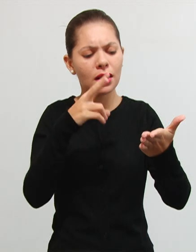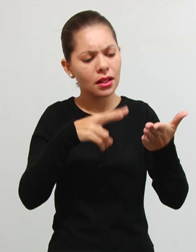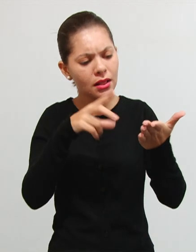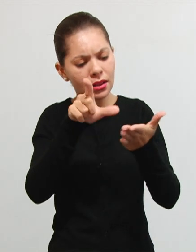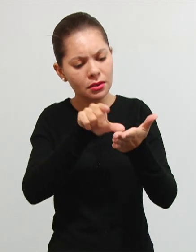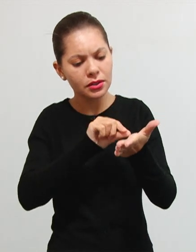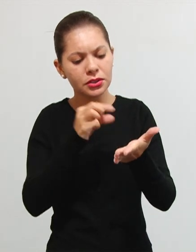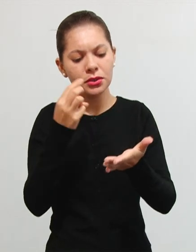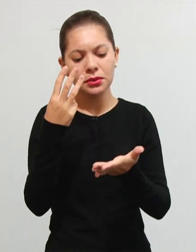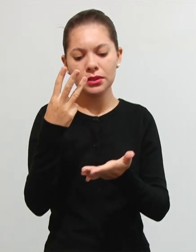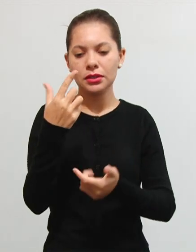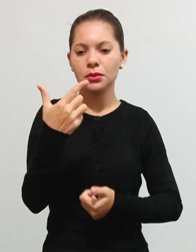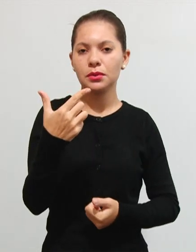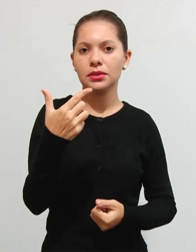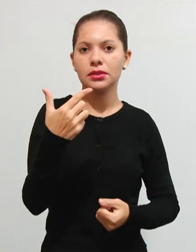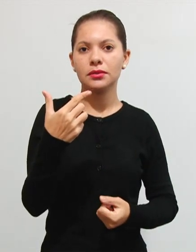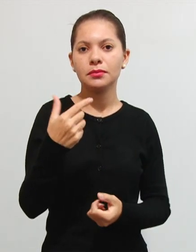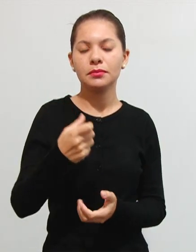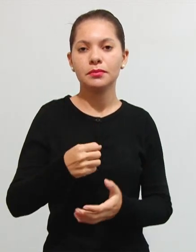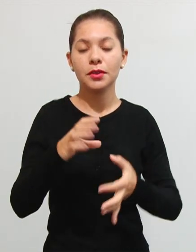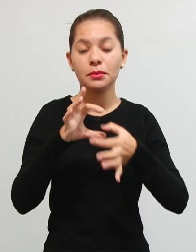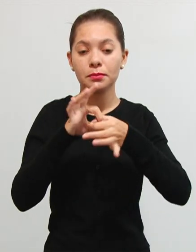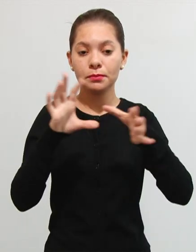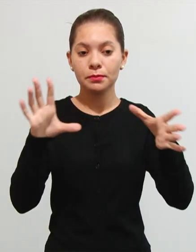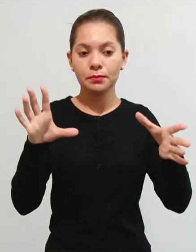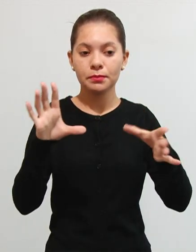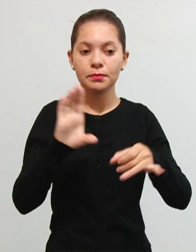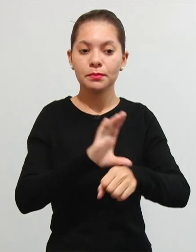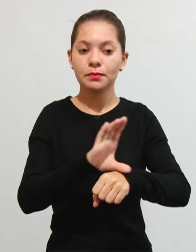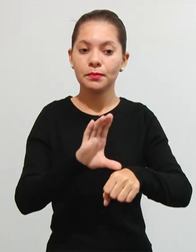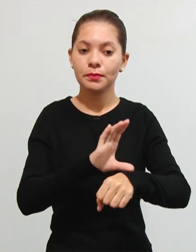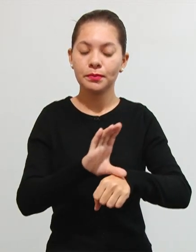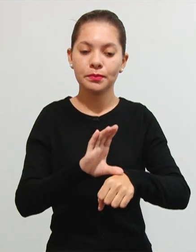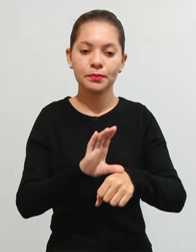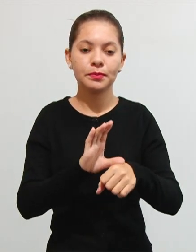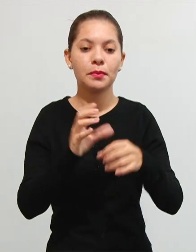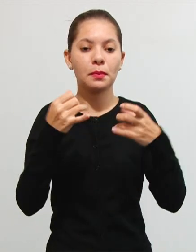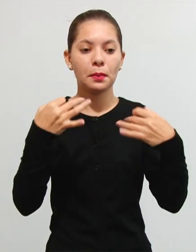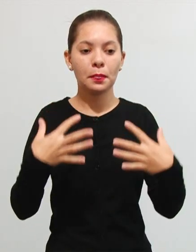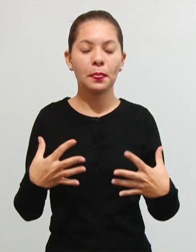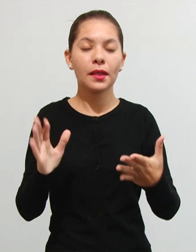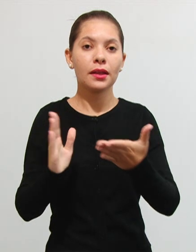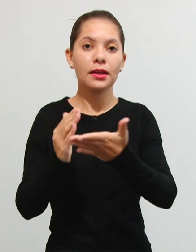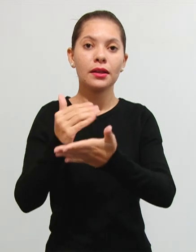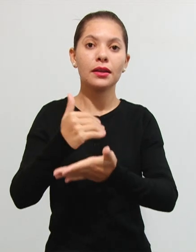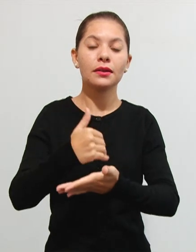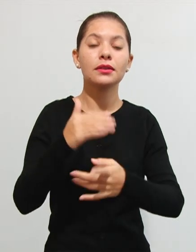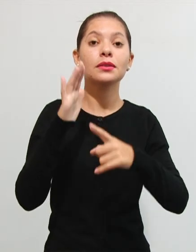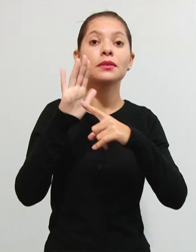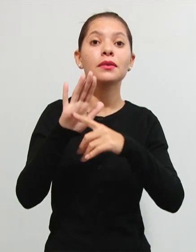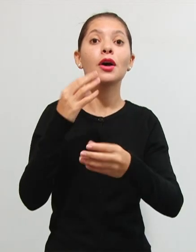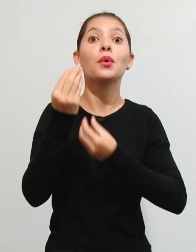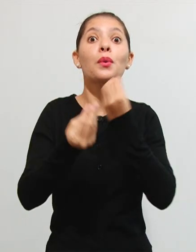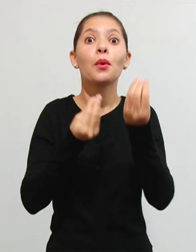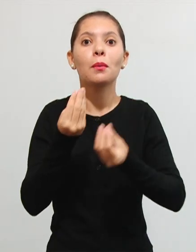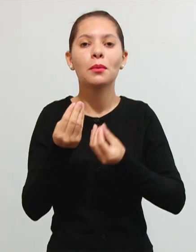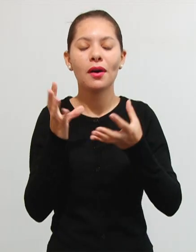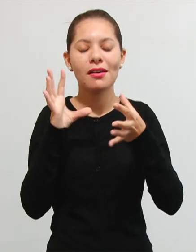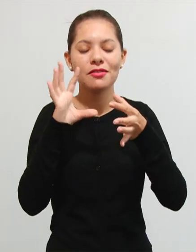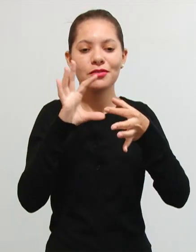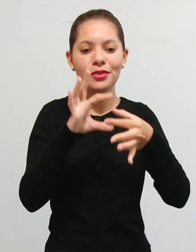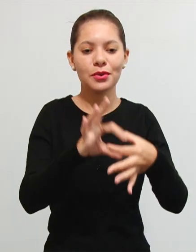e o permissivo constitucional determina ainda que a arrecadação dessa contribuição será vinculada